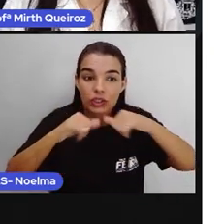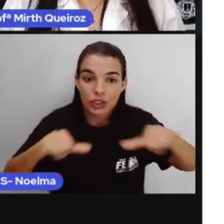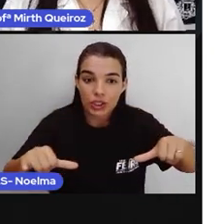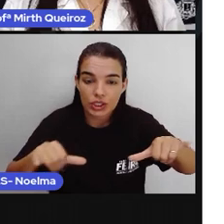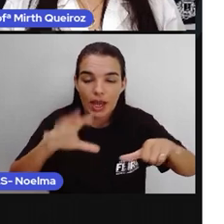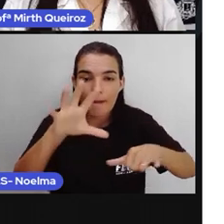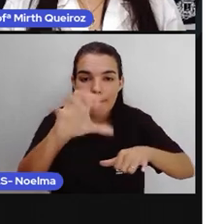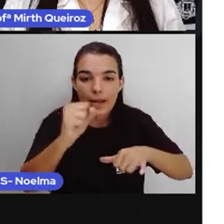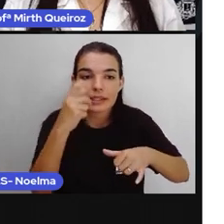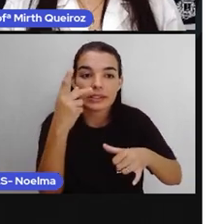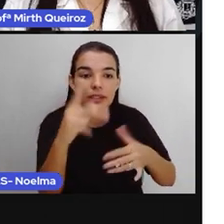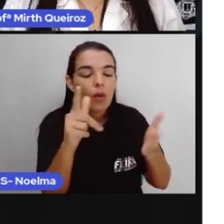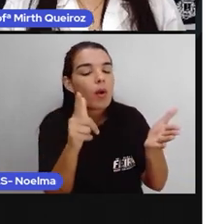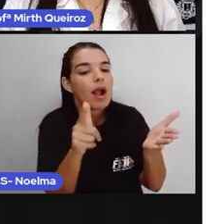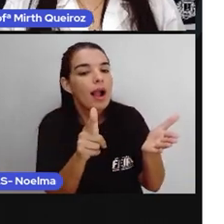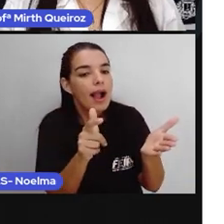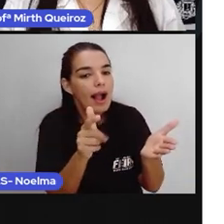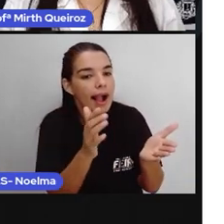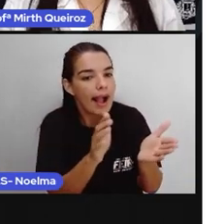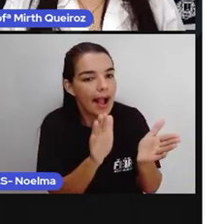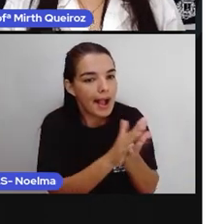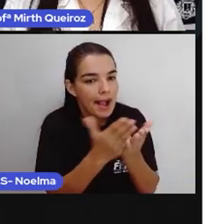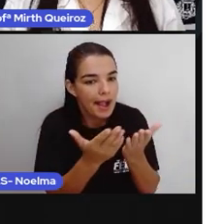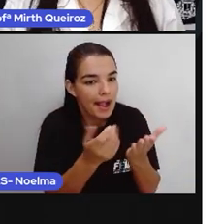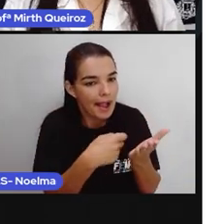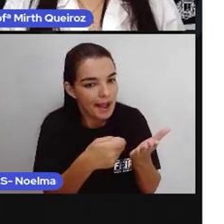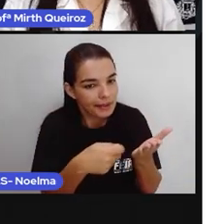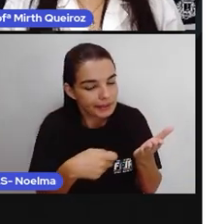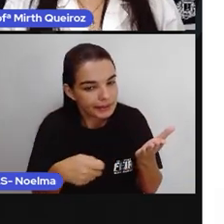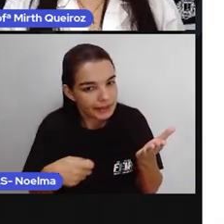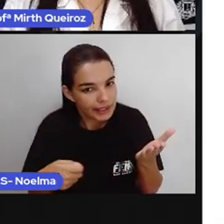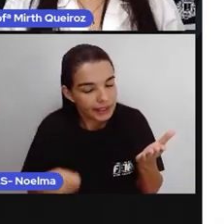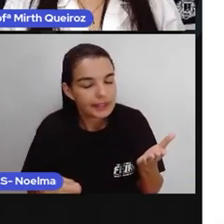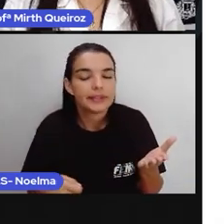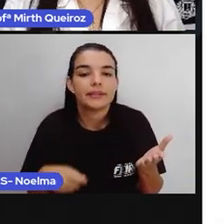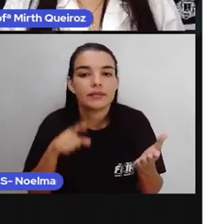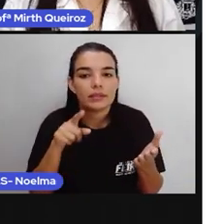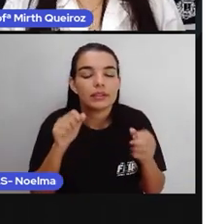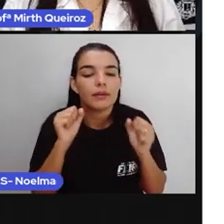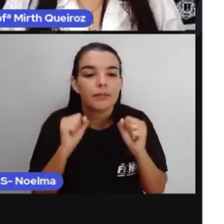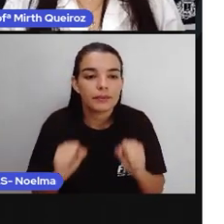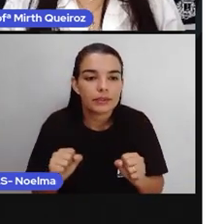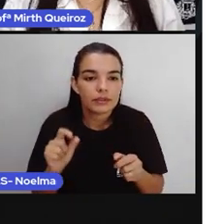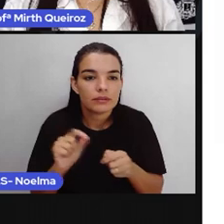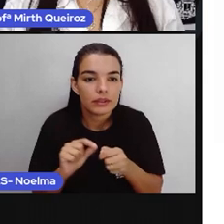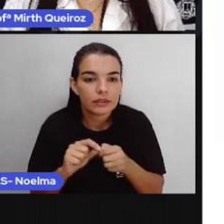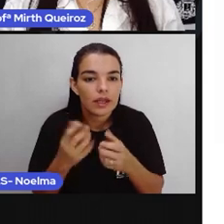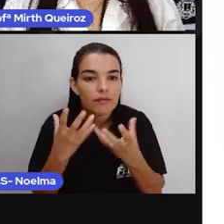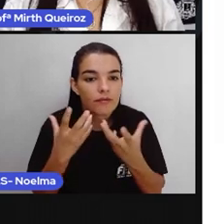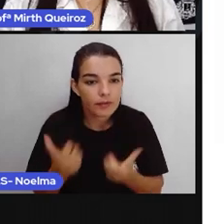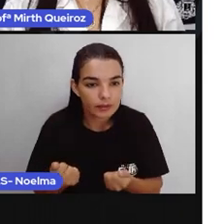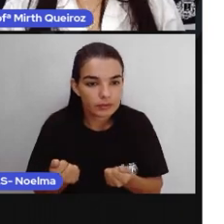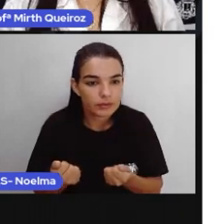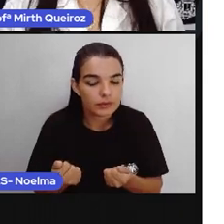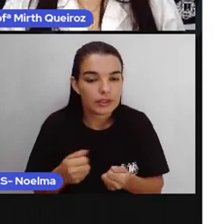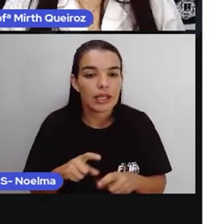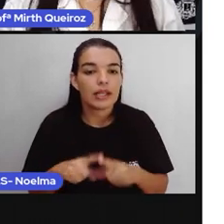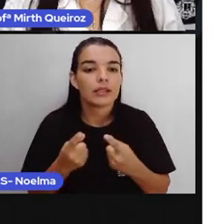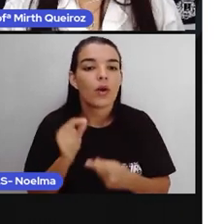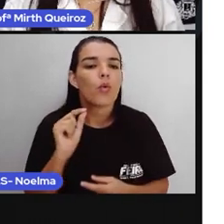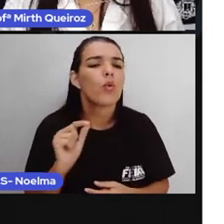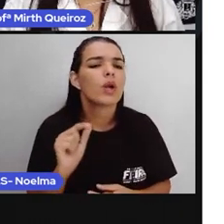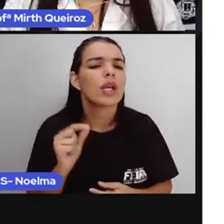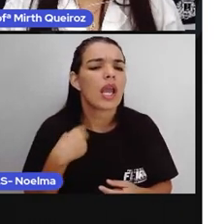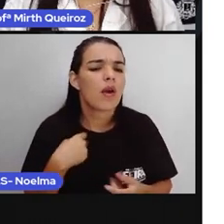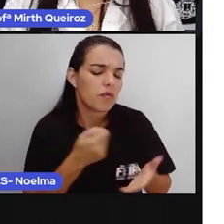caderno E planeje a sua notícia De acordo com os fatos Contados nessa lenda Vamos planejar O que que eu